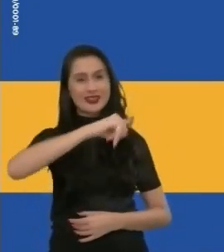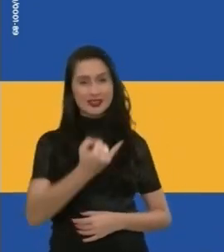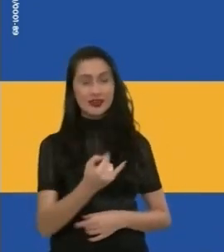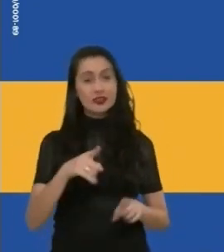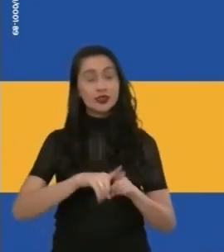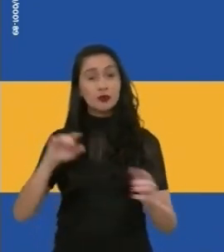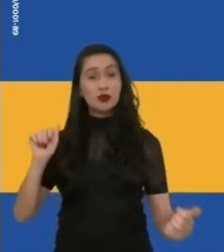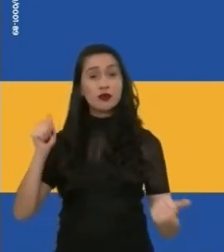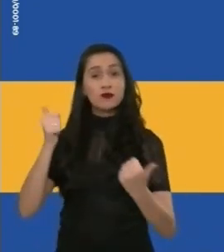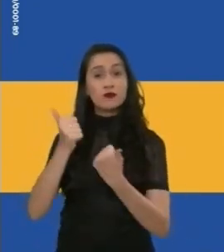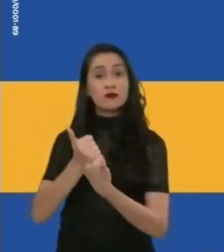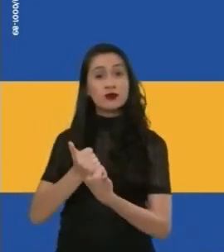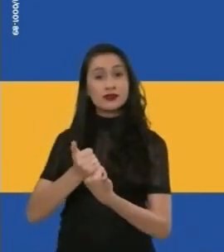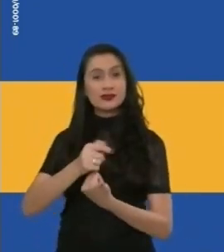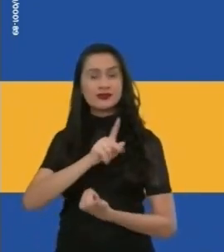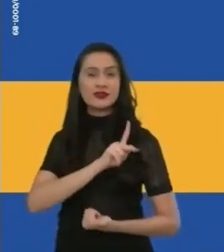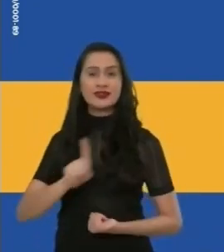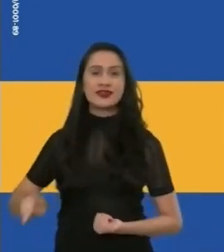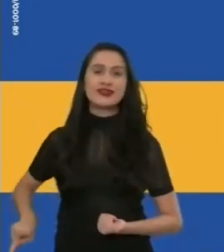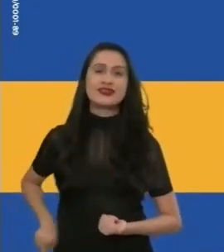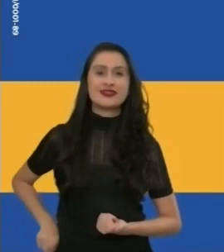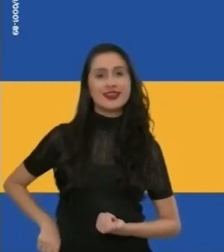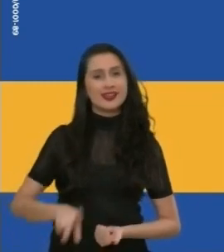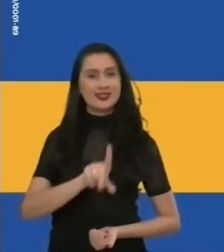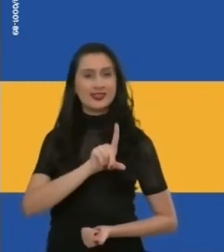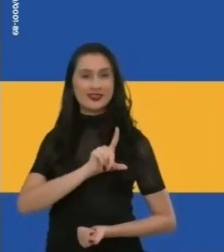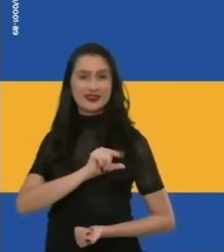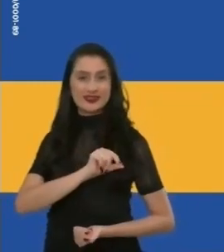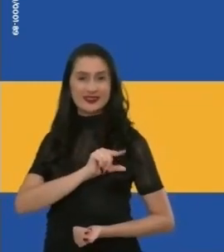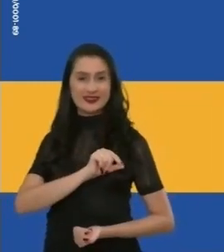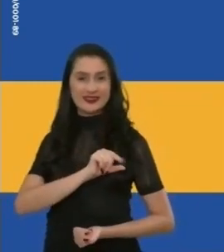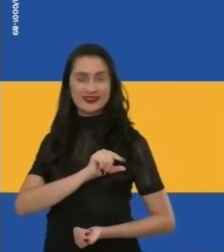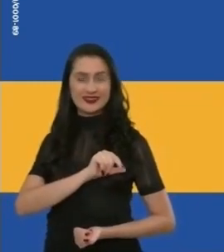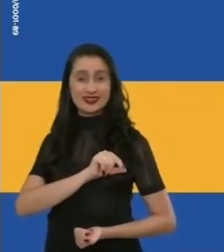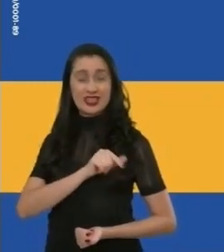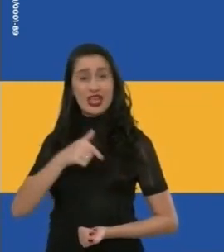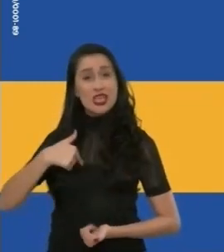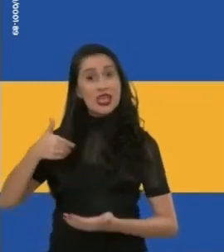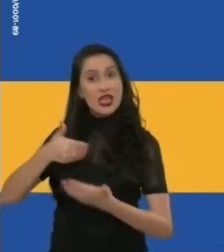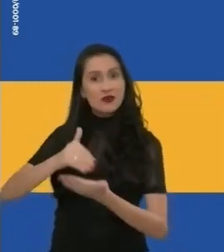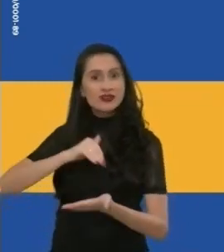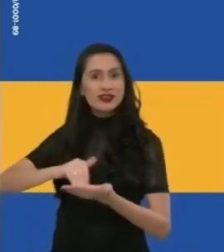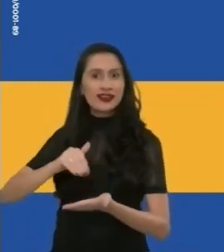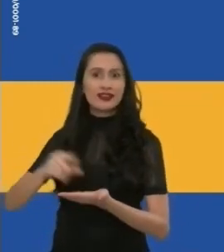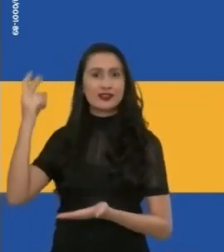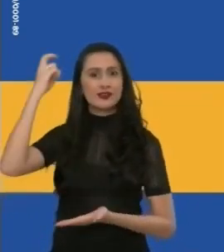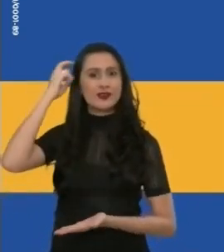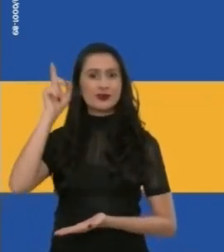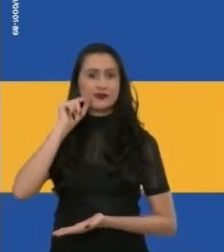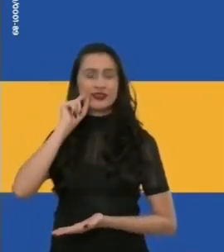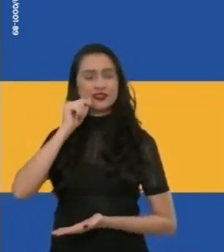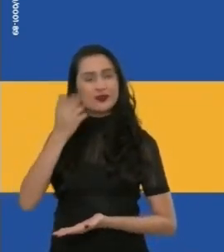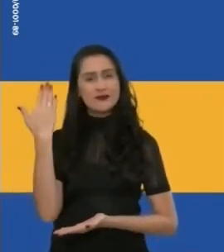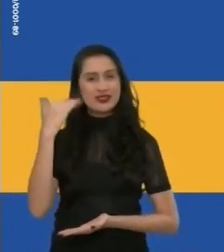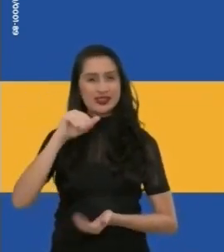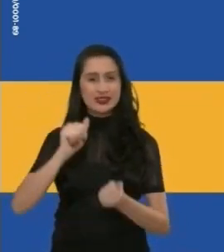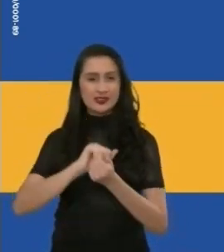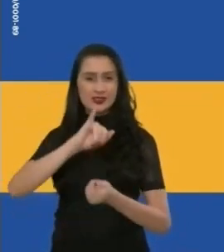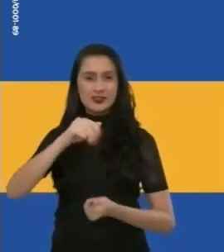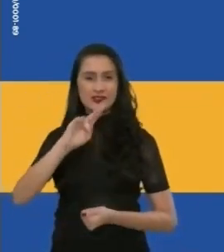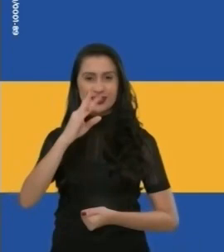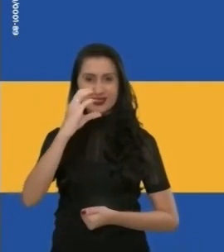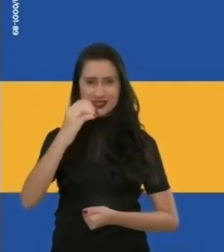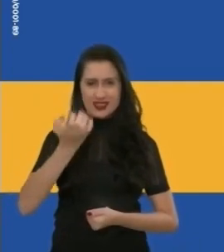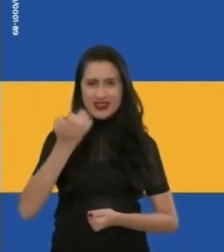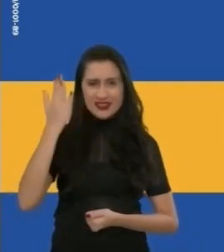Federal. Vice-presidente do Conselho do CSA. E fui, recentemente, secretária de Cultura de Maceió na gestão